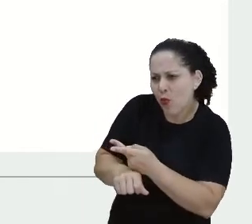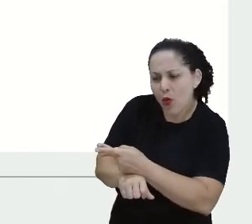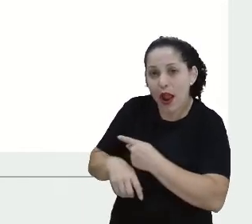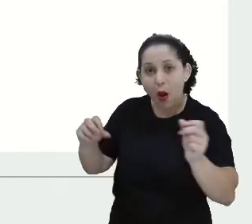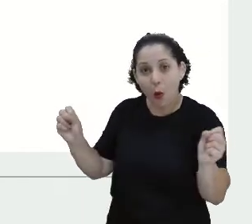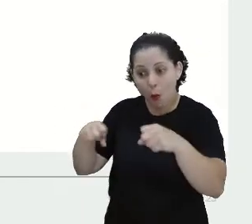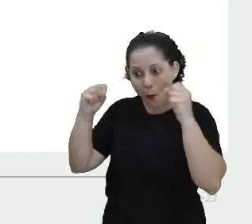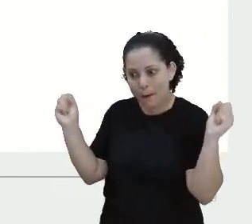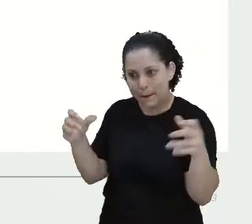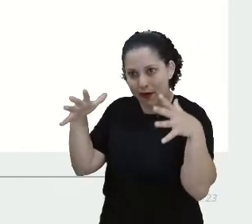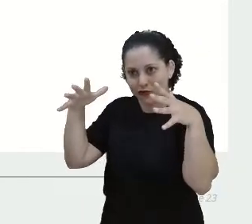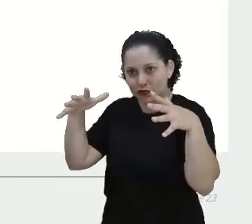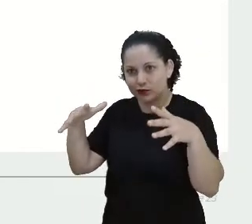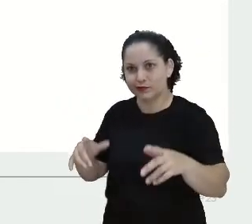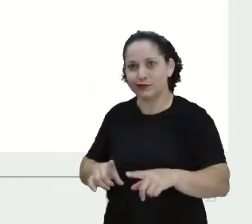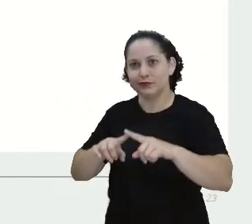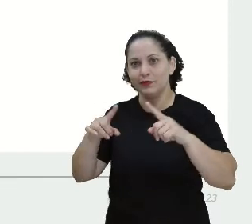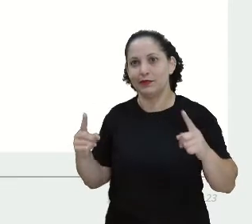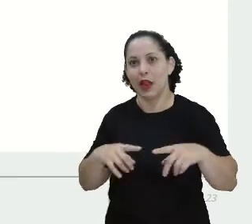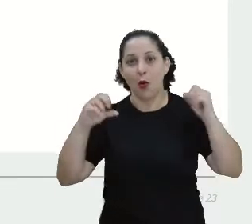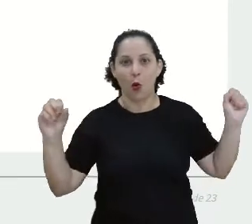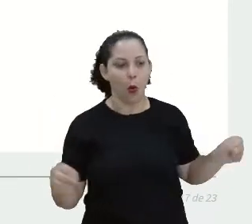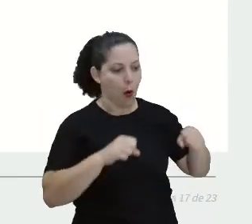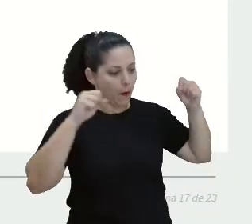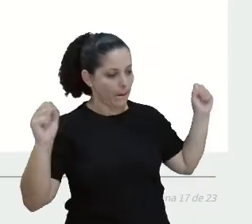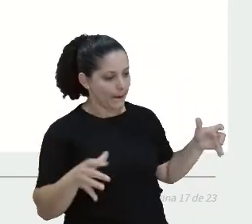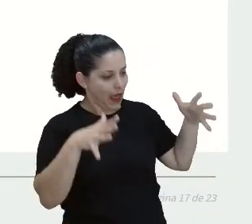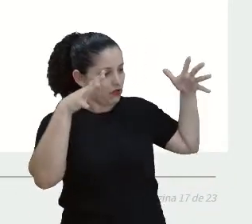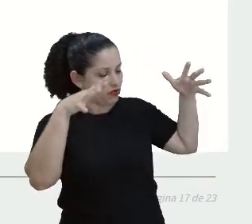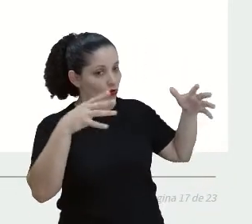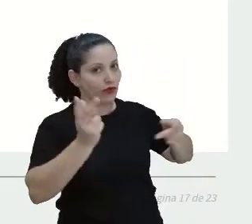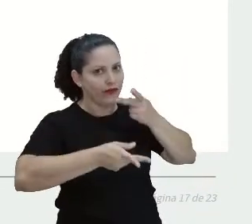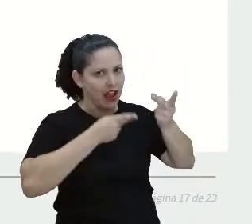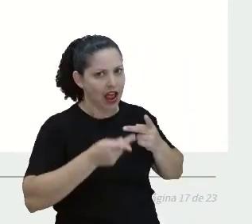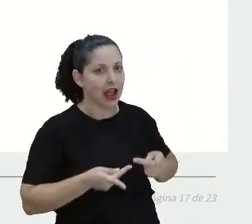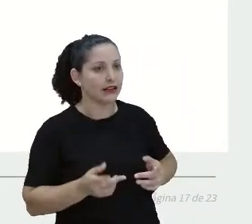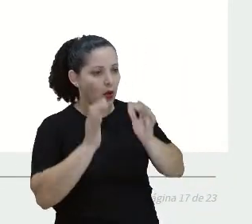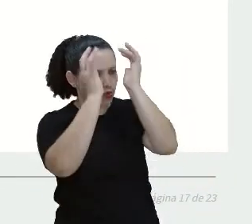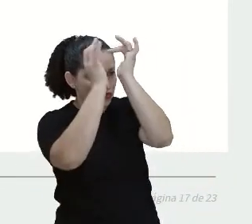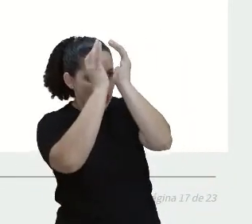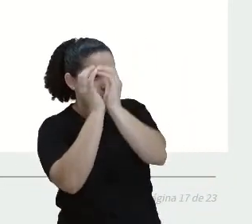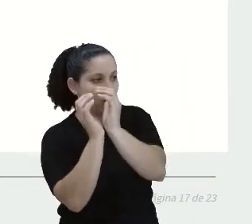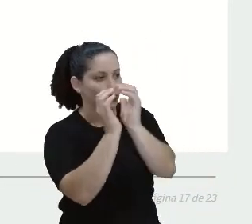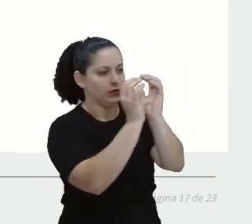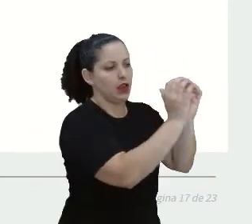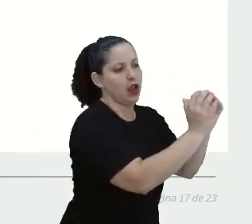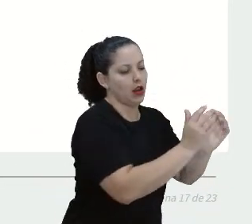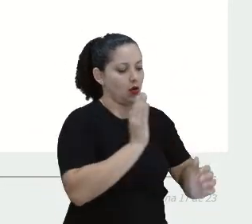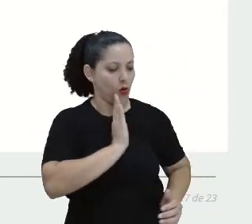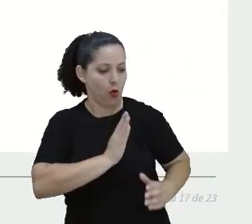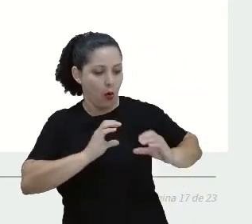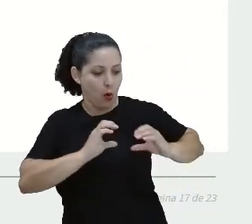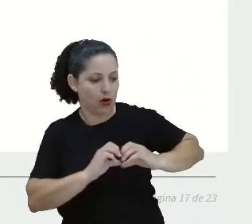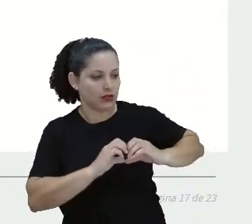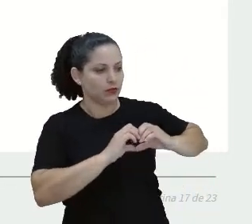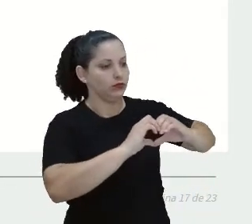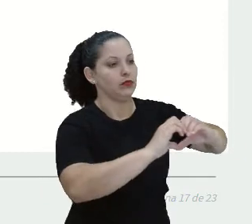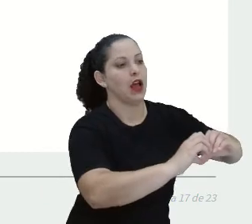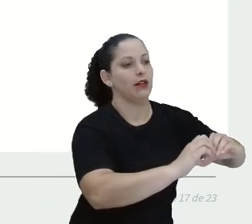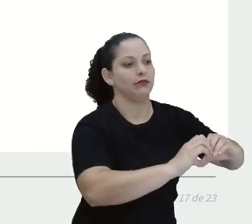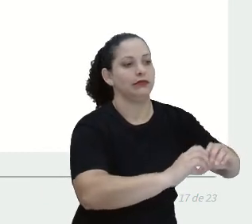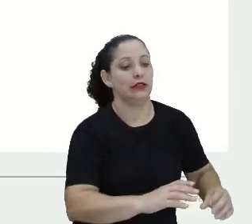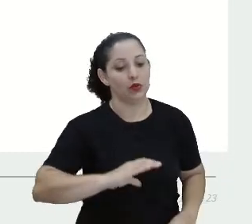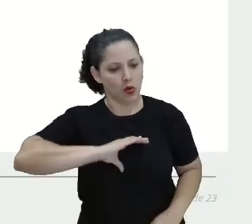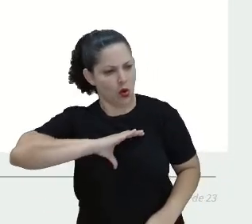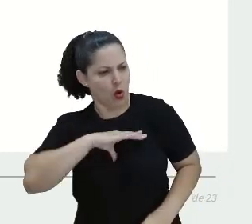que disse Darei um cérebro ao espantalho, um coração ao Homem de Lata e coragem